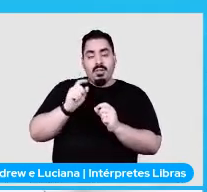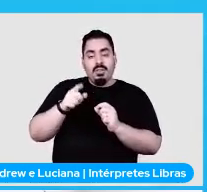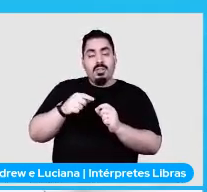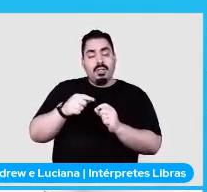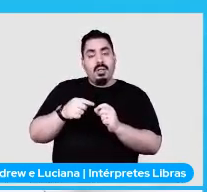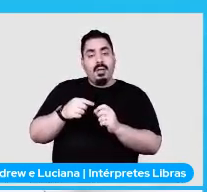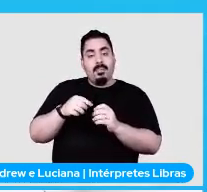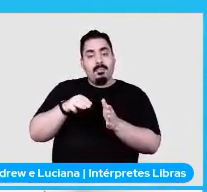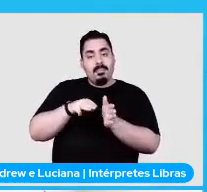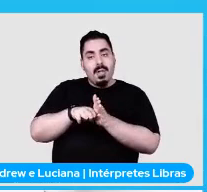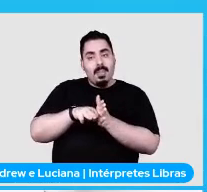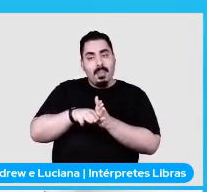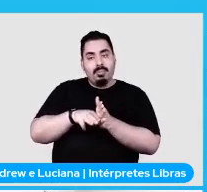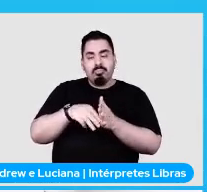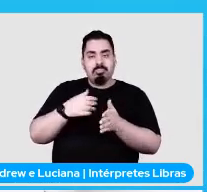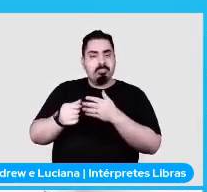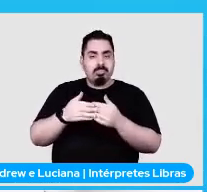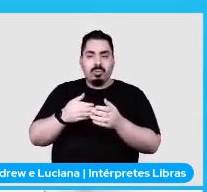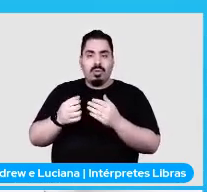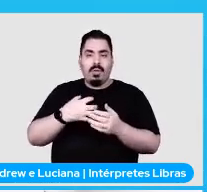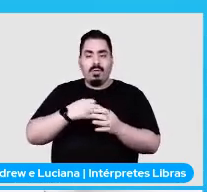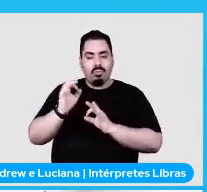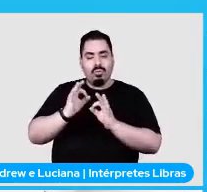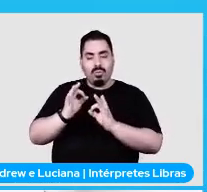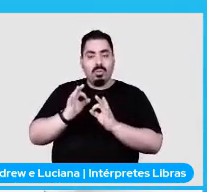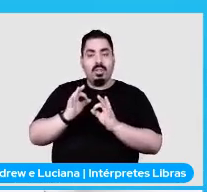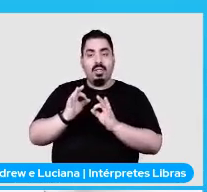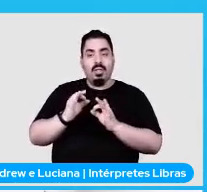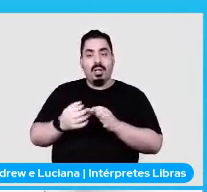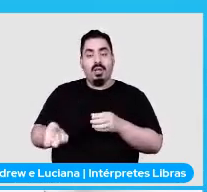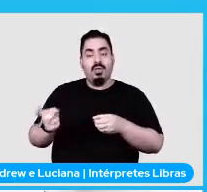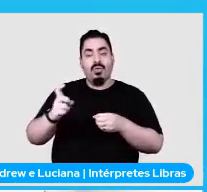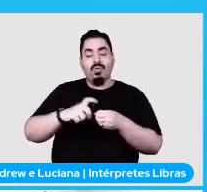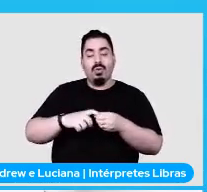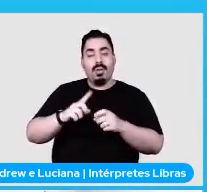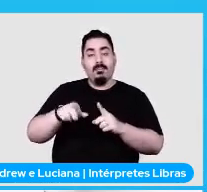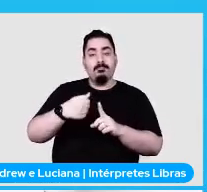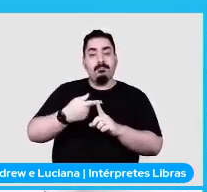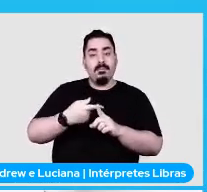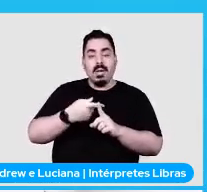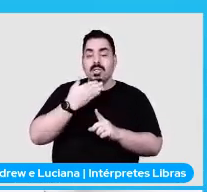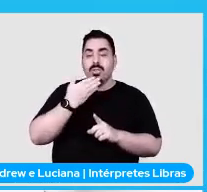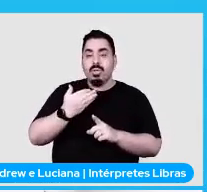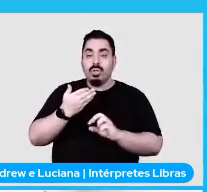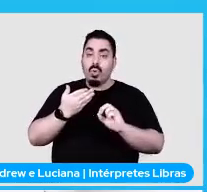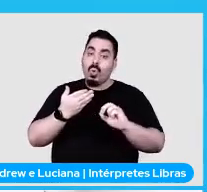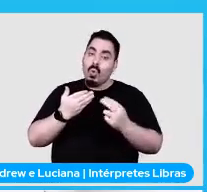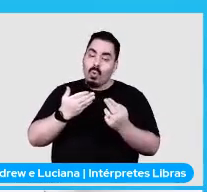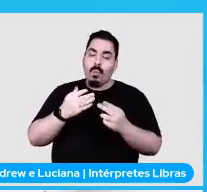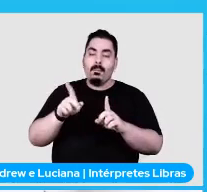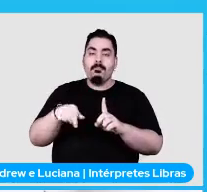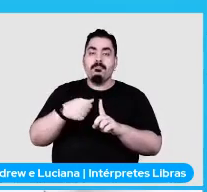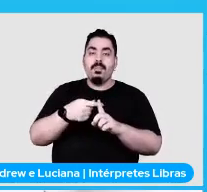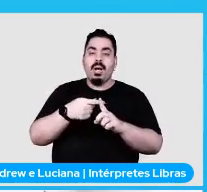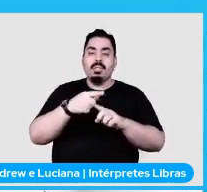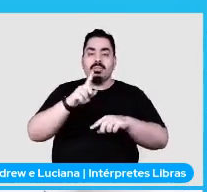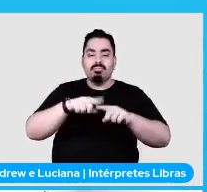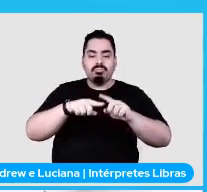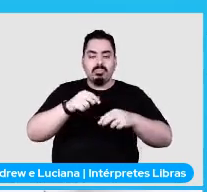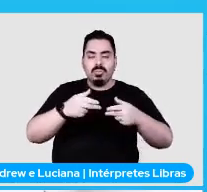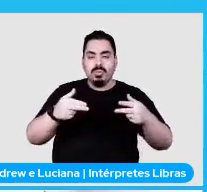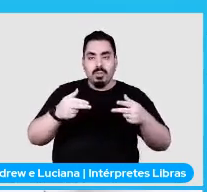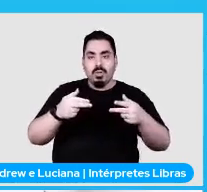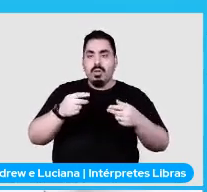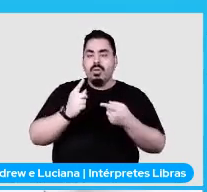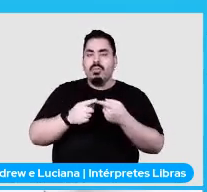ele vai retornar mais requests ou mais itens. Por eu falo requests e itens?